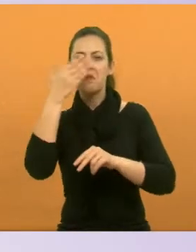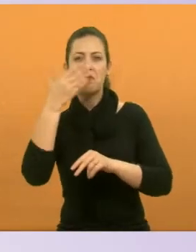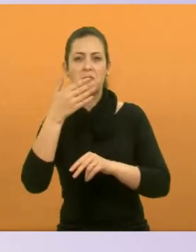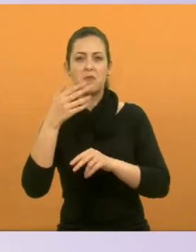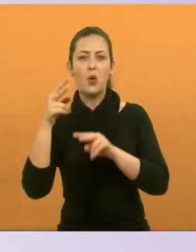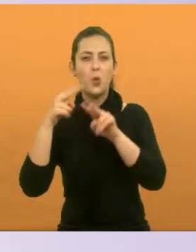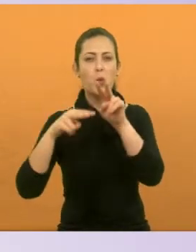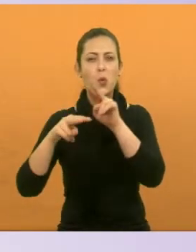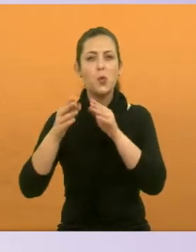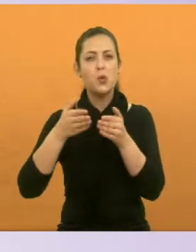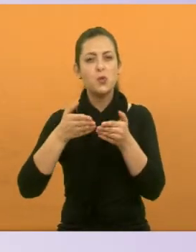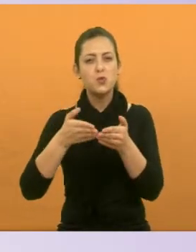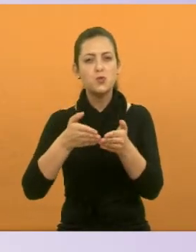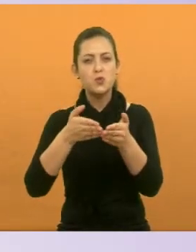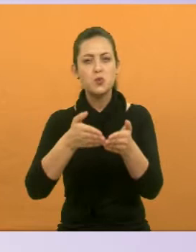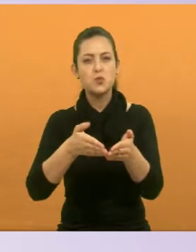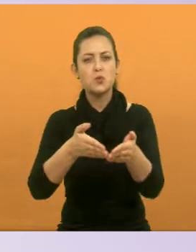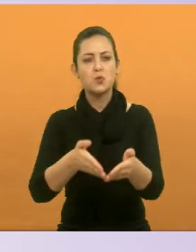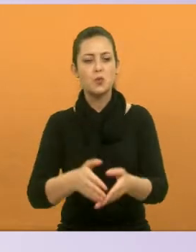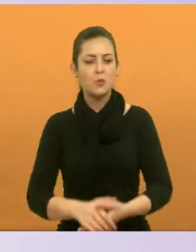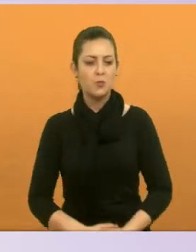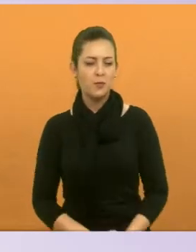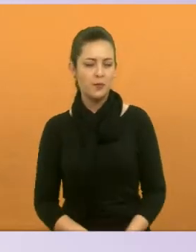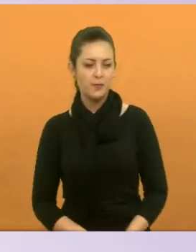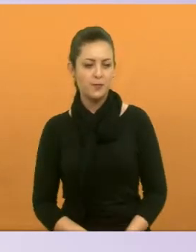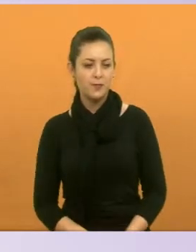Primeiro slide, por favor. Aliás, segundo, não é?